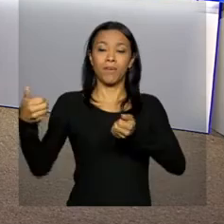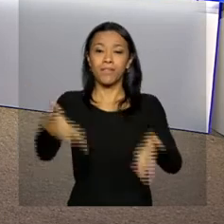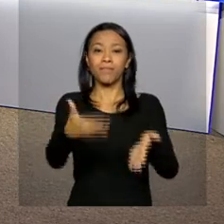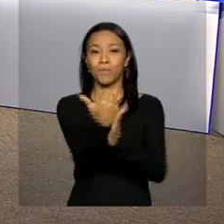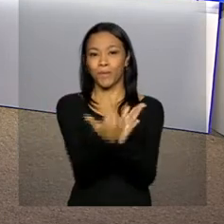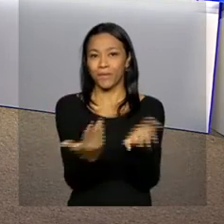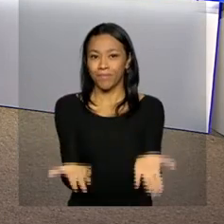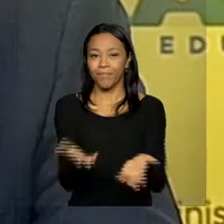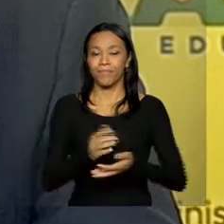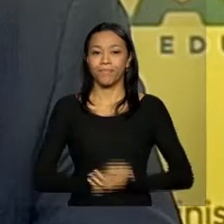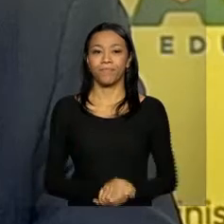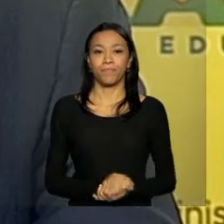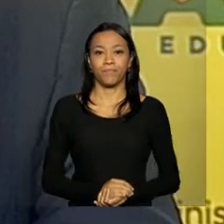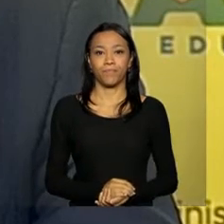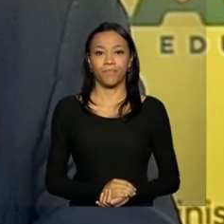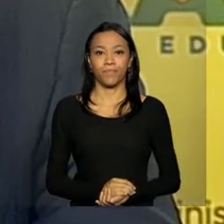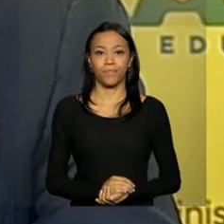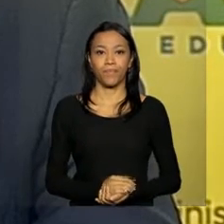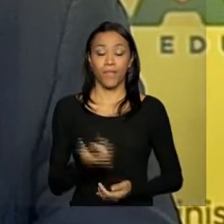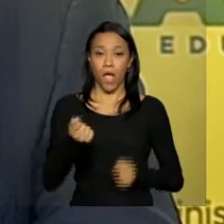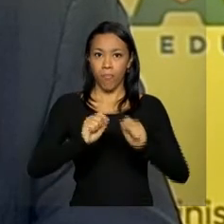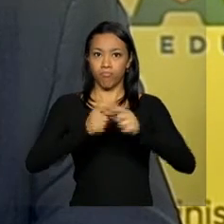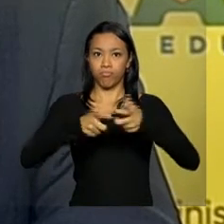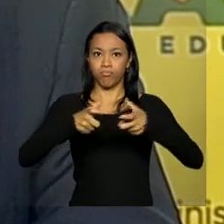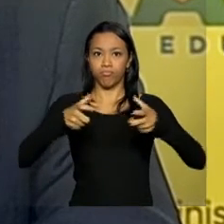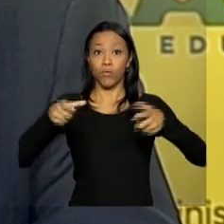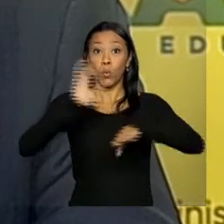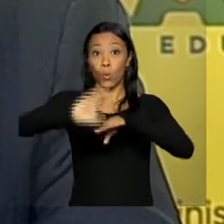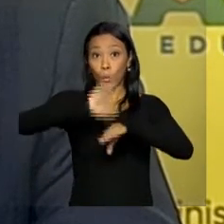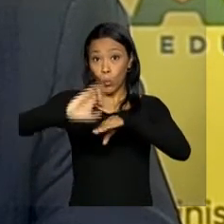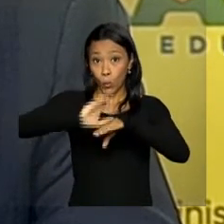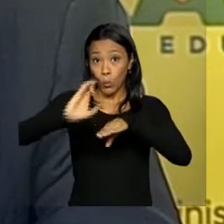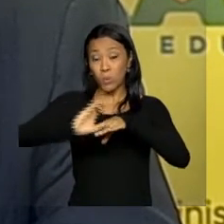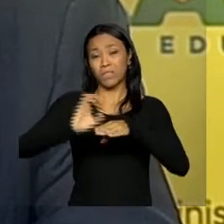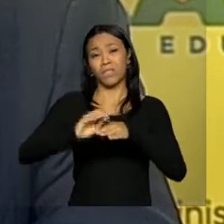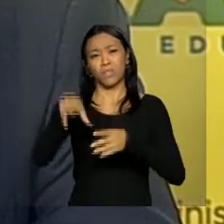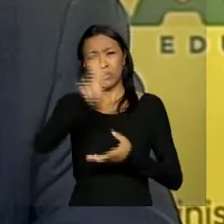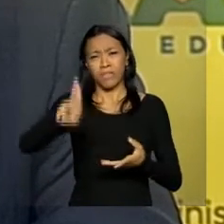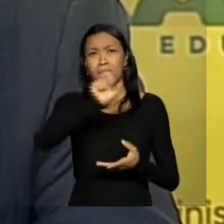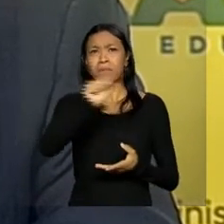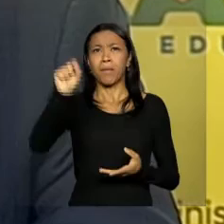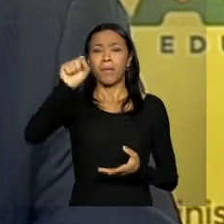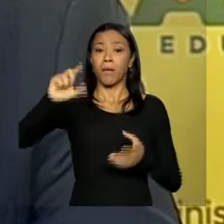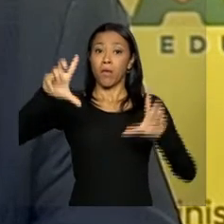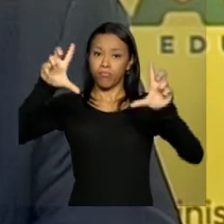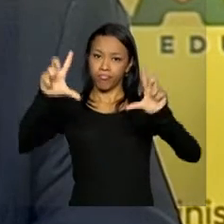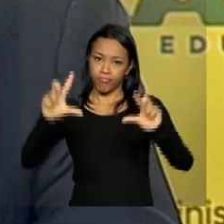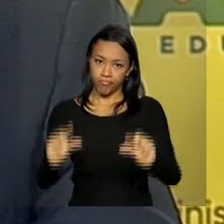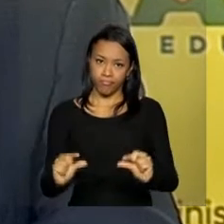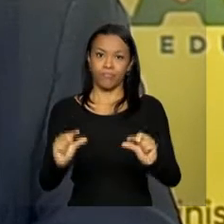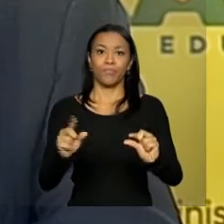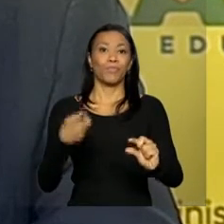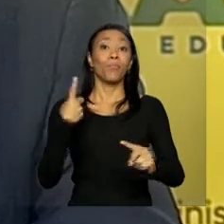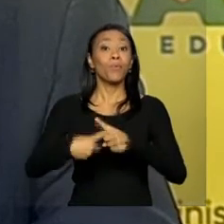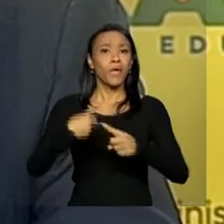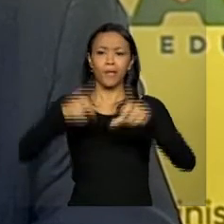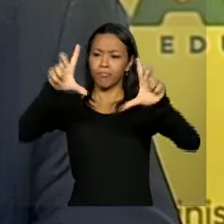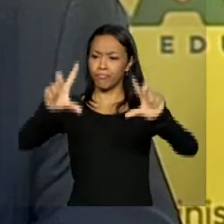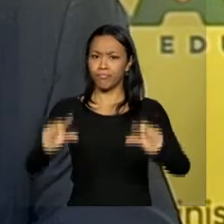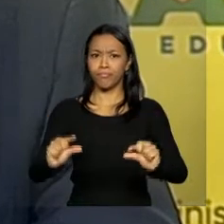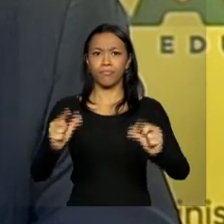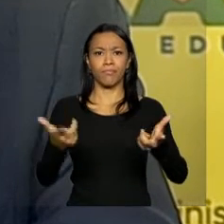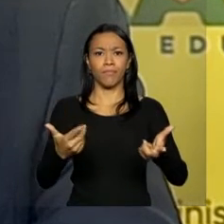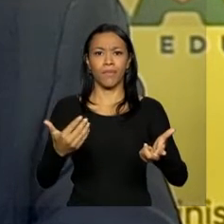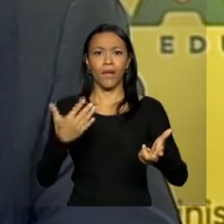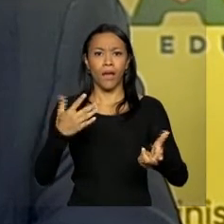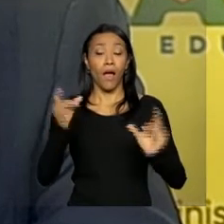programa. Aumentou o número de cursos, caiu o número de instituições. Por que caiu o número de instituições? Porque algumas